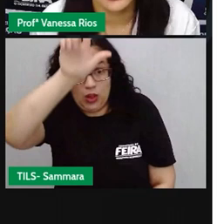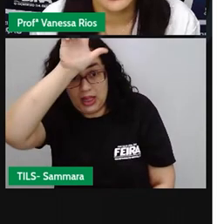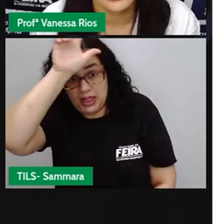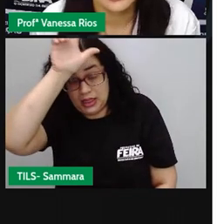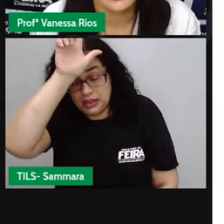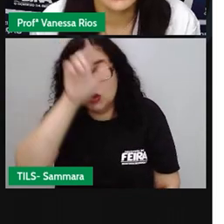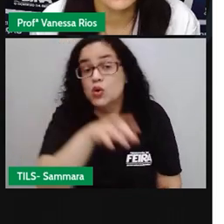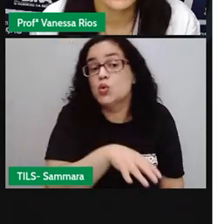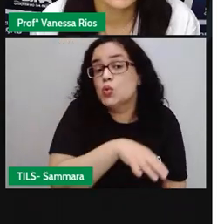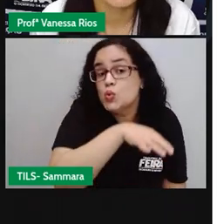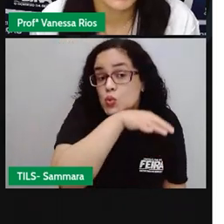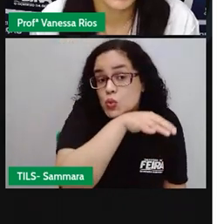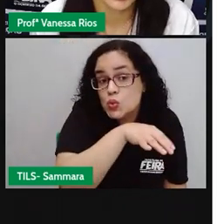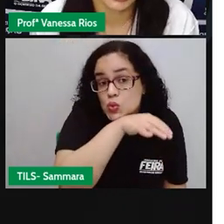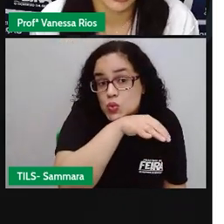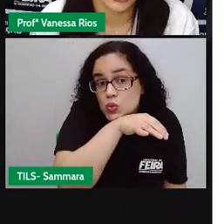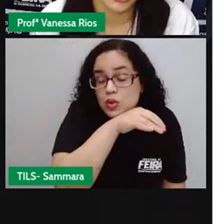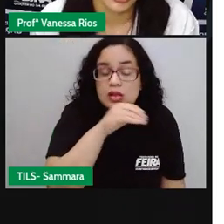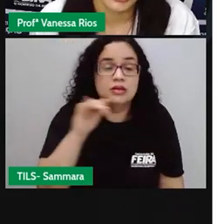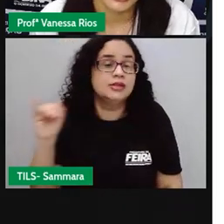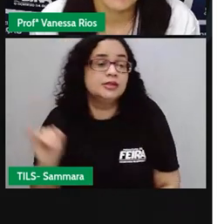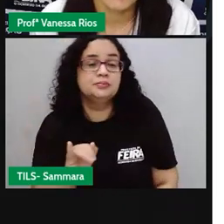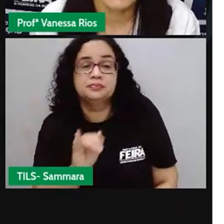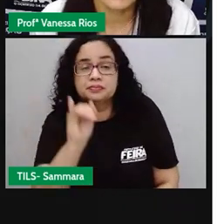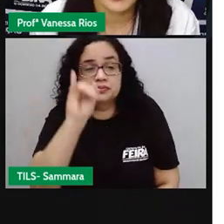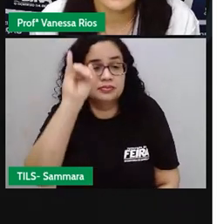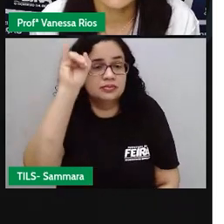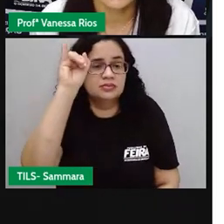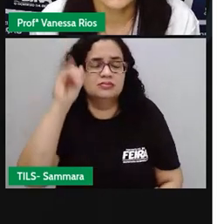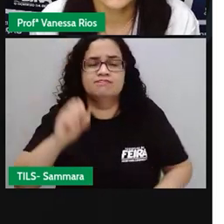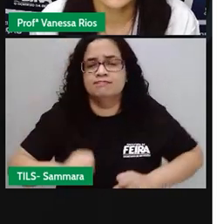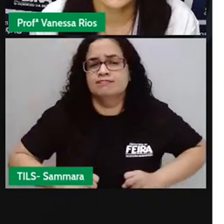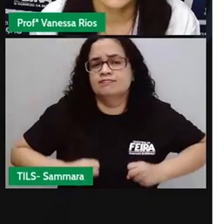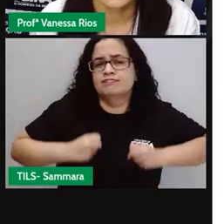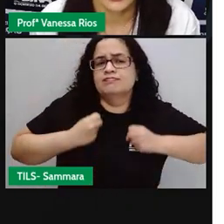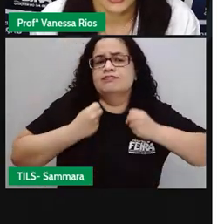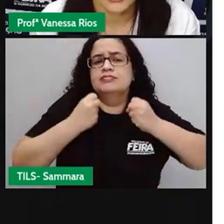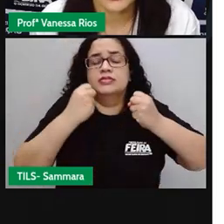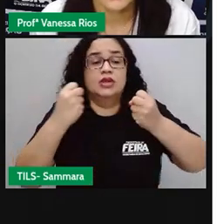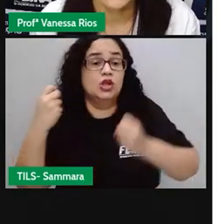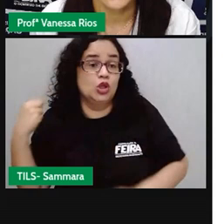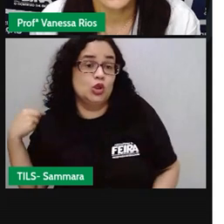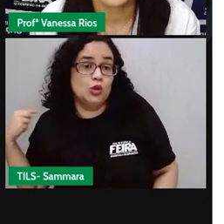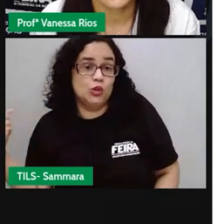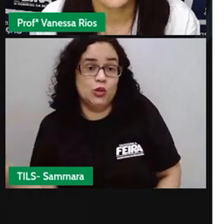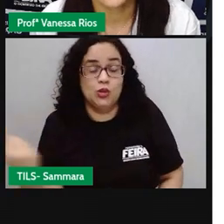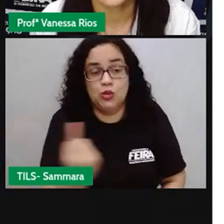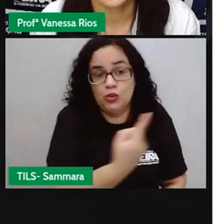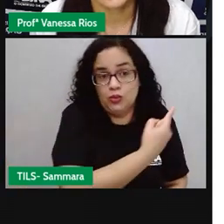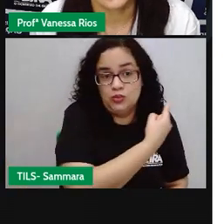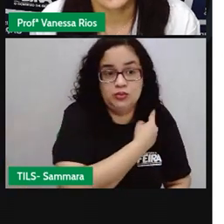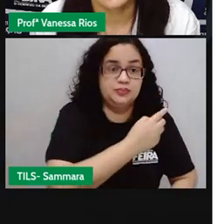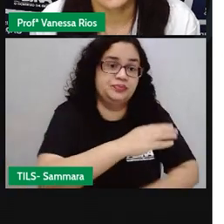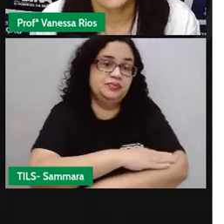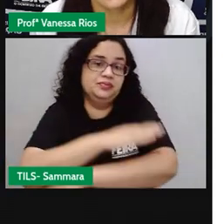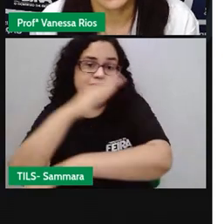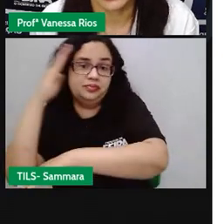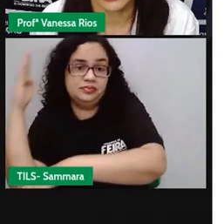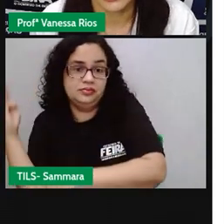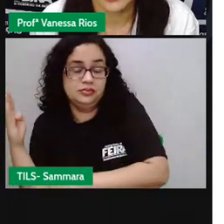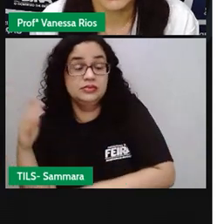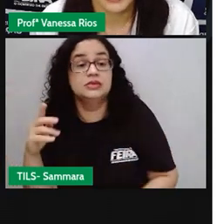bicho, que grande e bastante. E com muito esforço, nós, o até a janela.